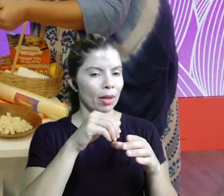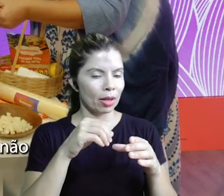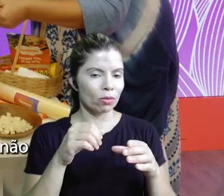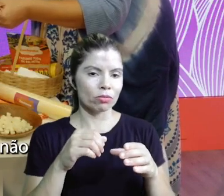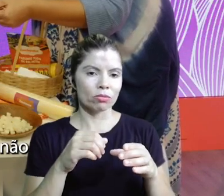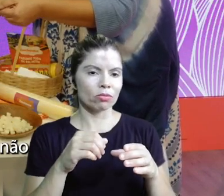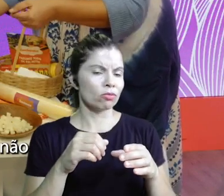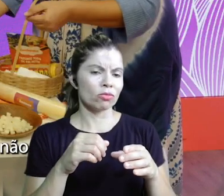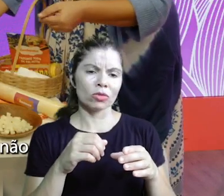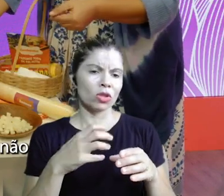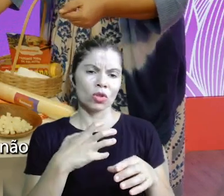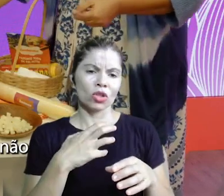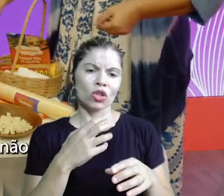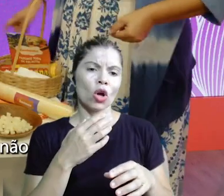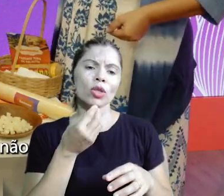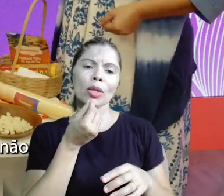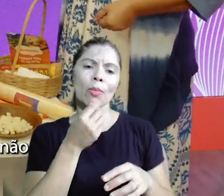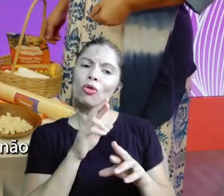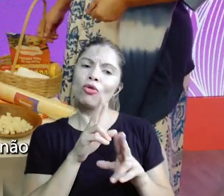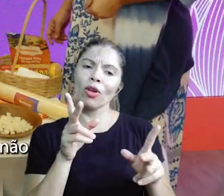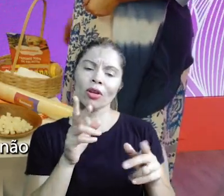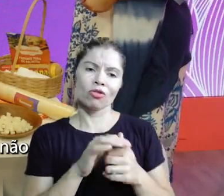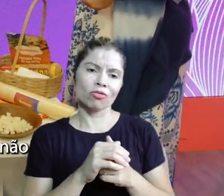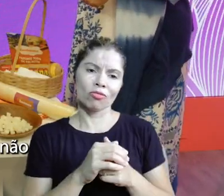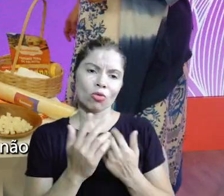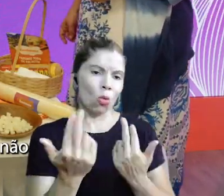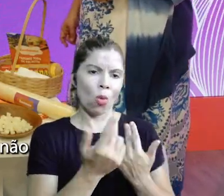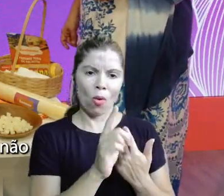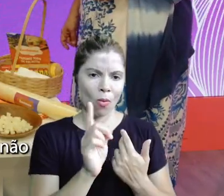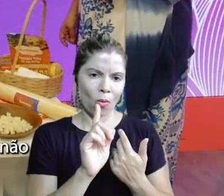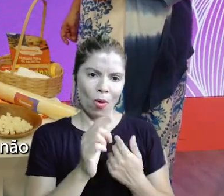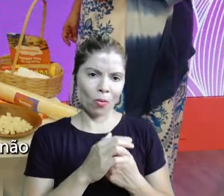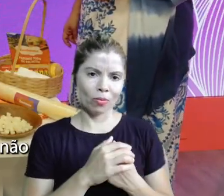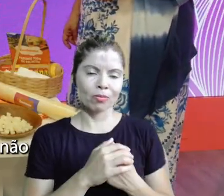outro temperinho Então você não vai sentir o mesmo gosto Você vai sentir